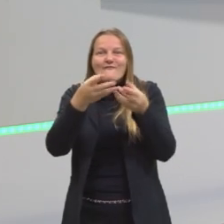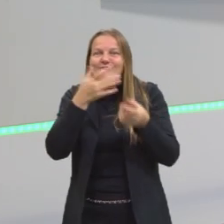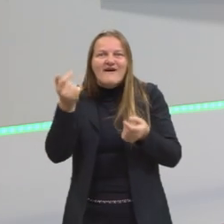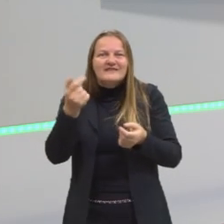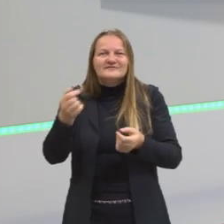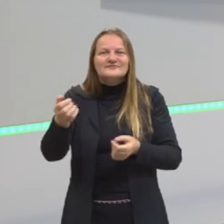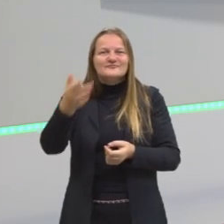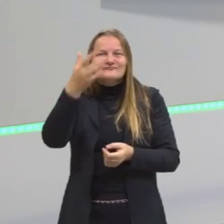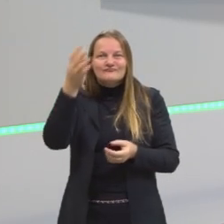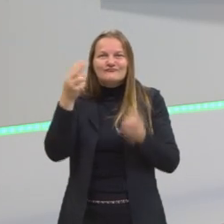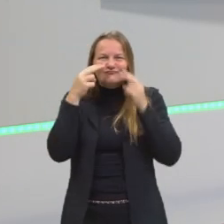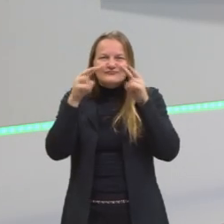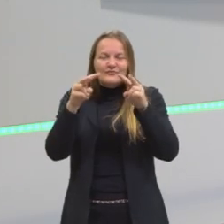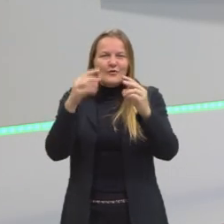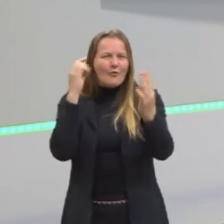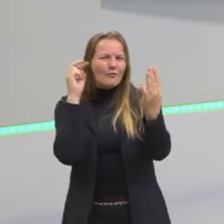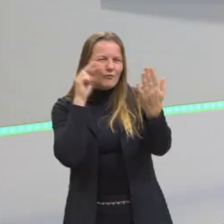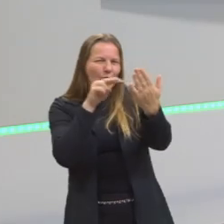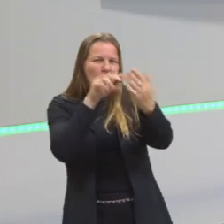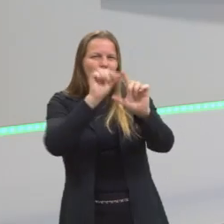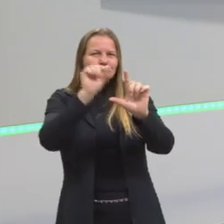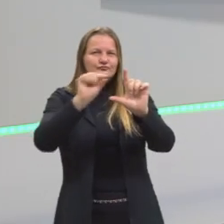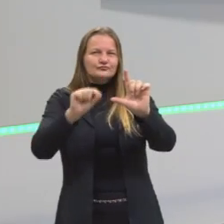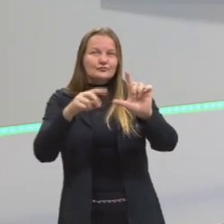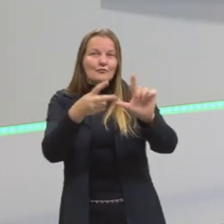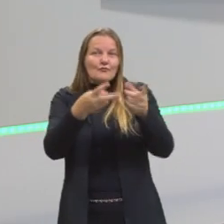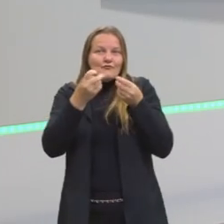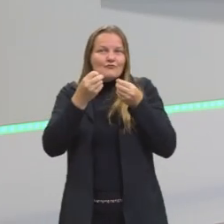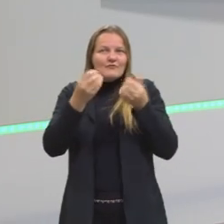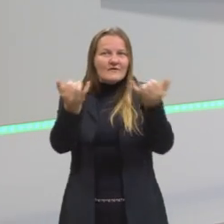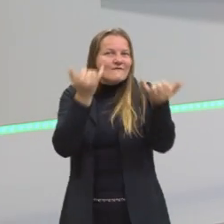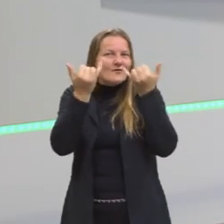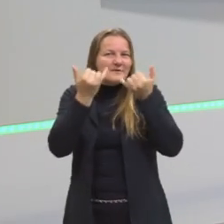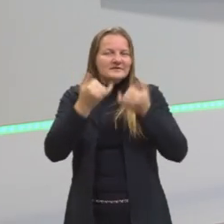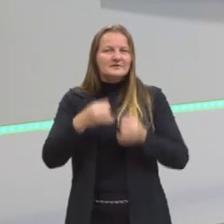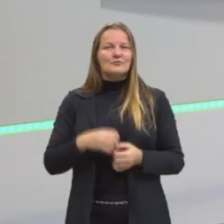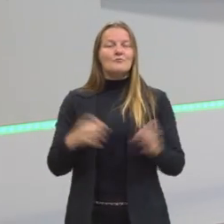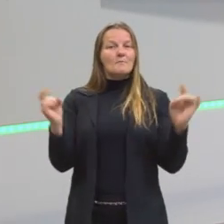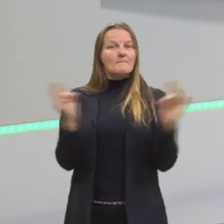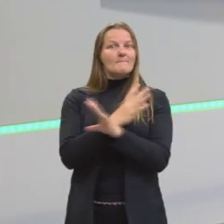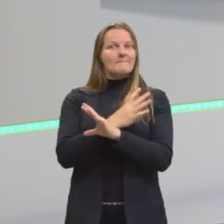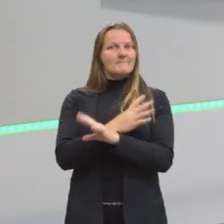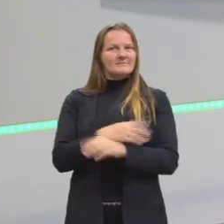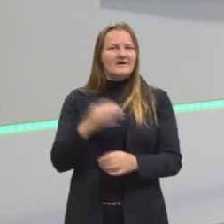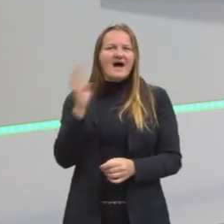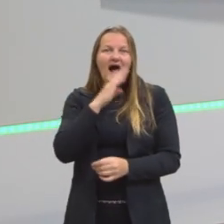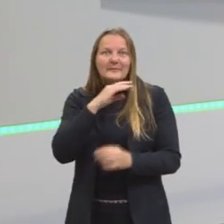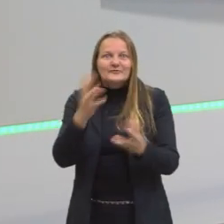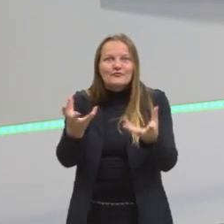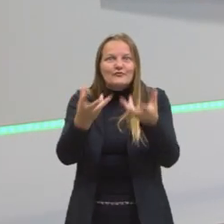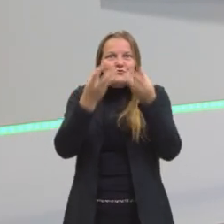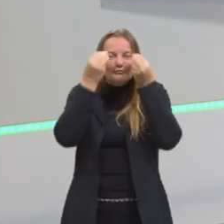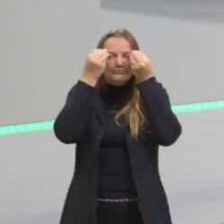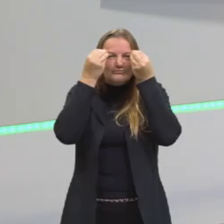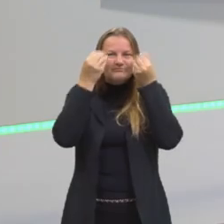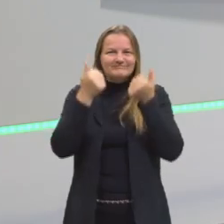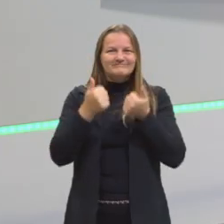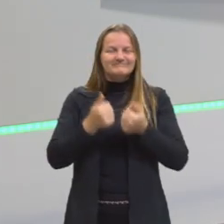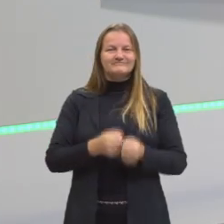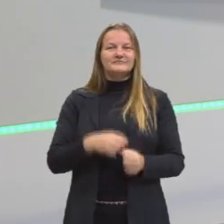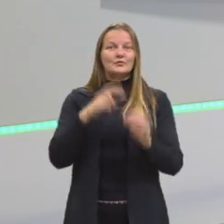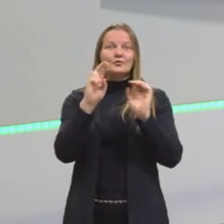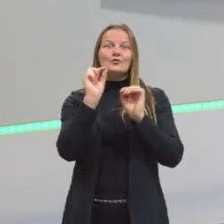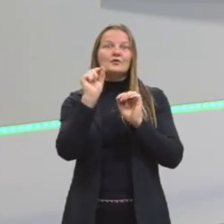informações, mas a gente bate o olho no gráfico e consegue entender ali certinho o que está sendo representado.